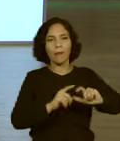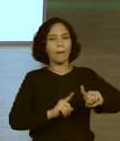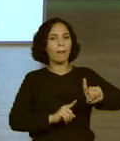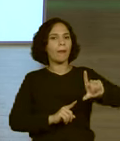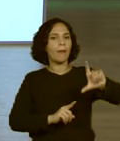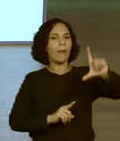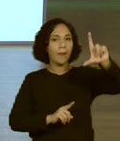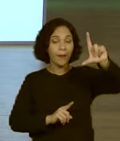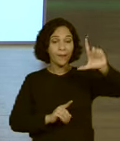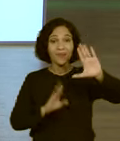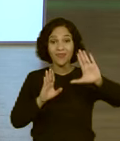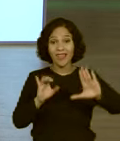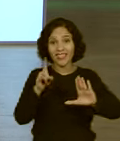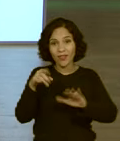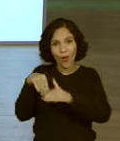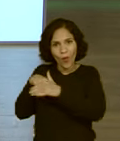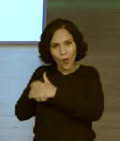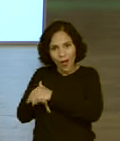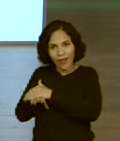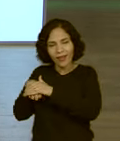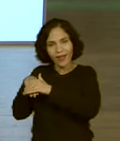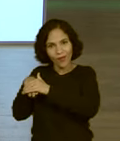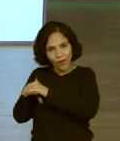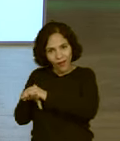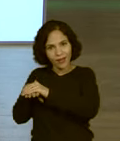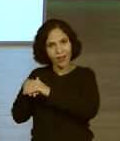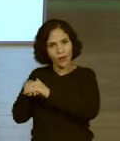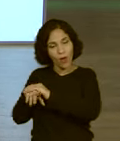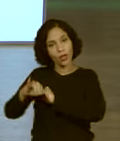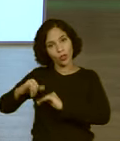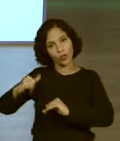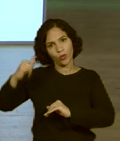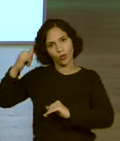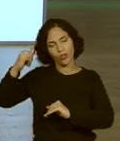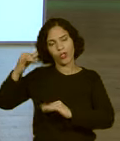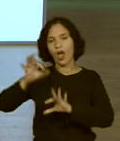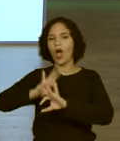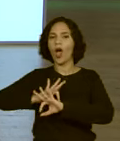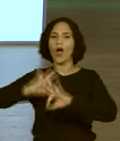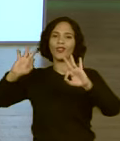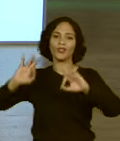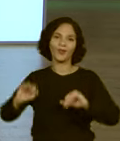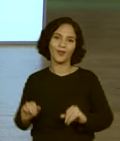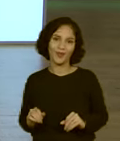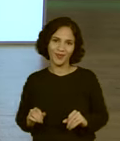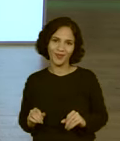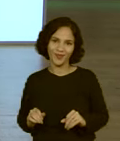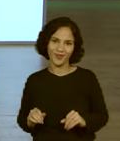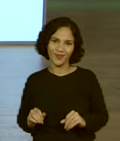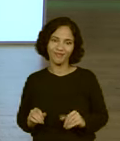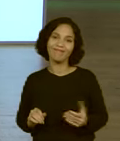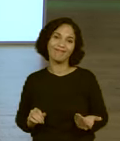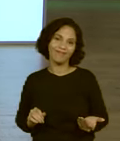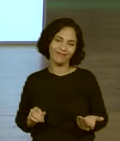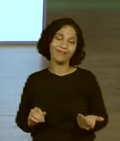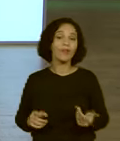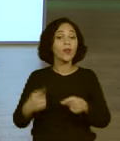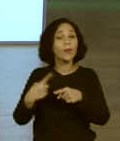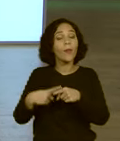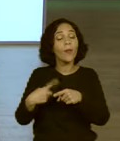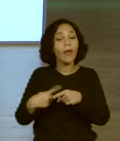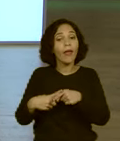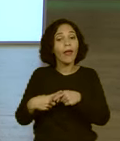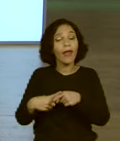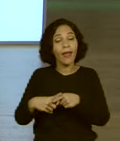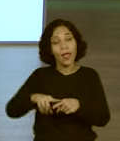Mas para quem está poupando, os juros são excelentes, porque eles